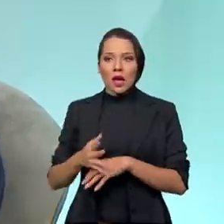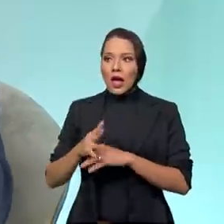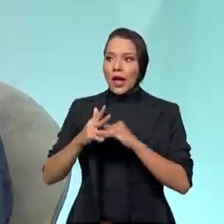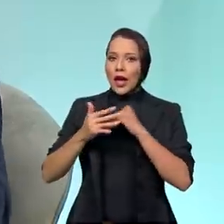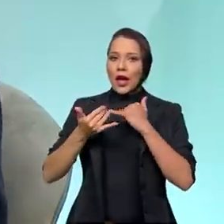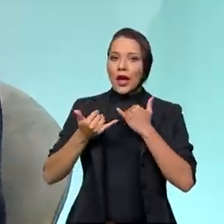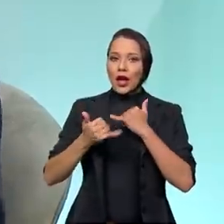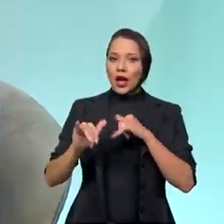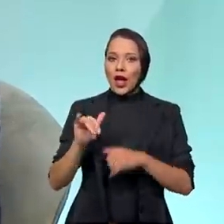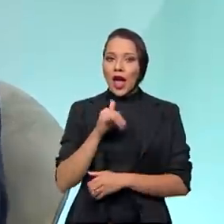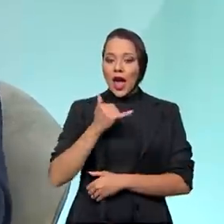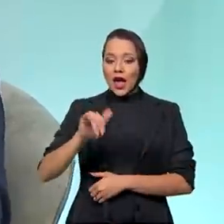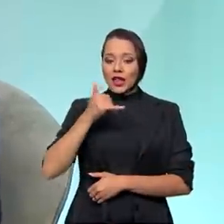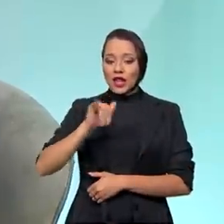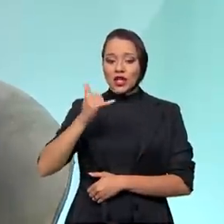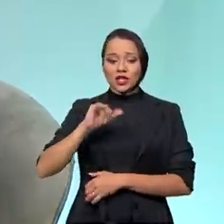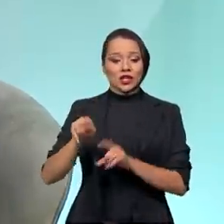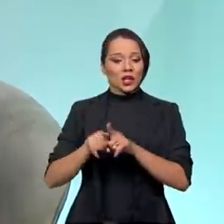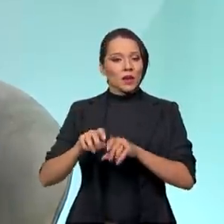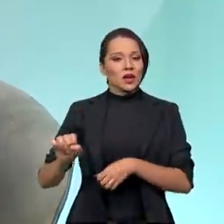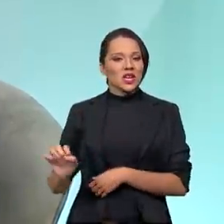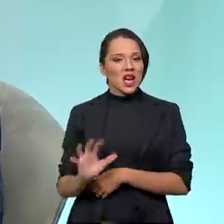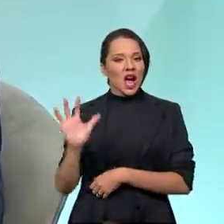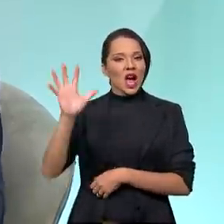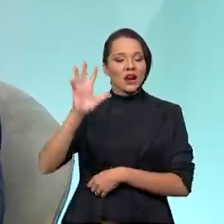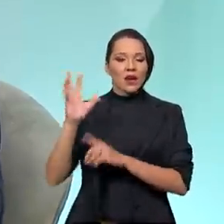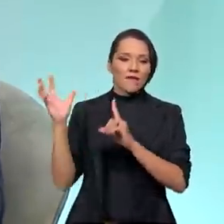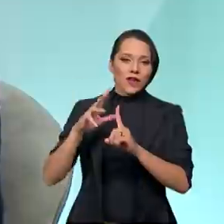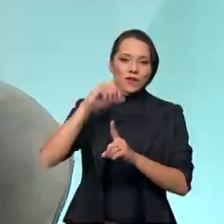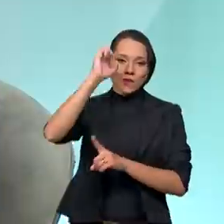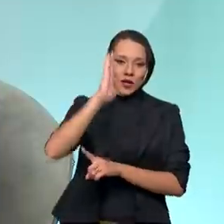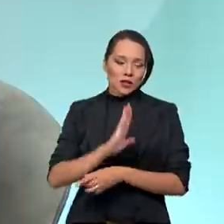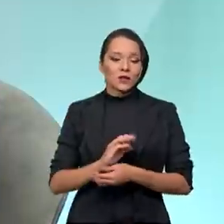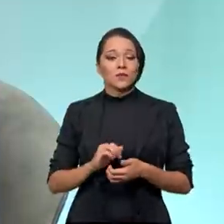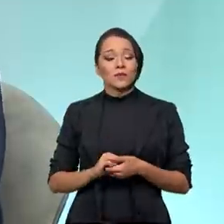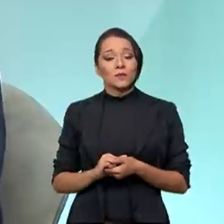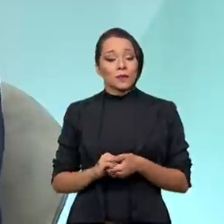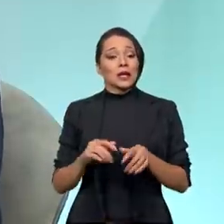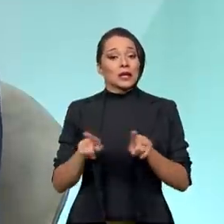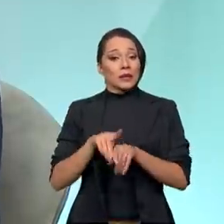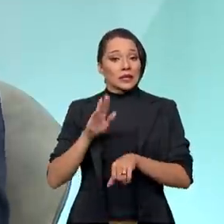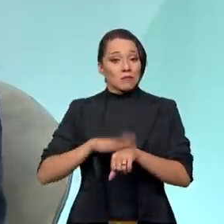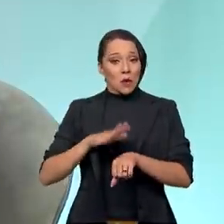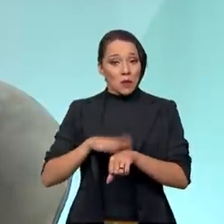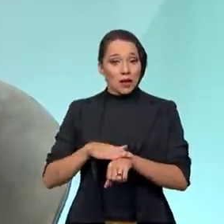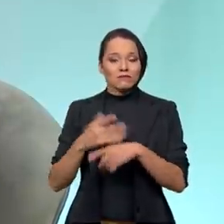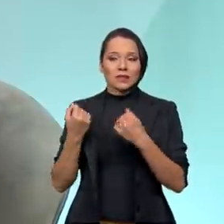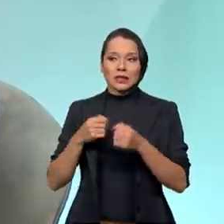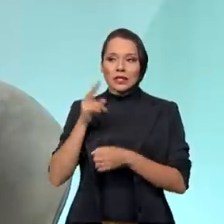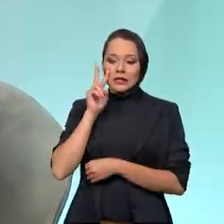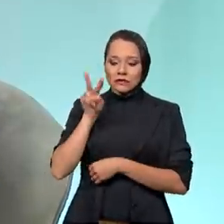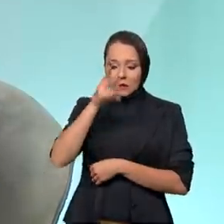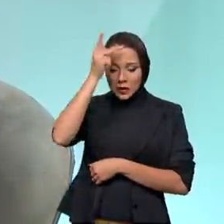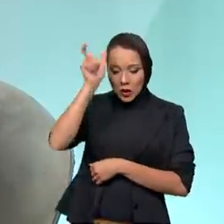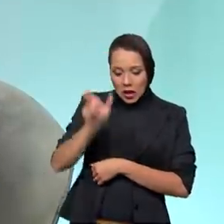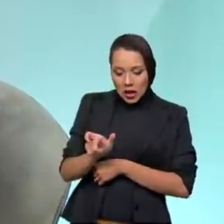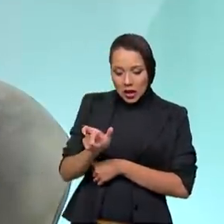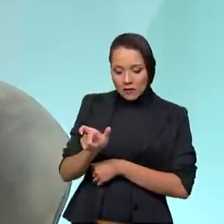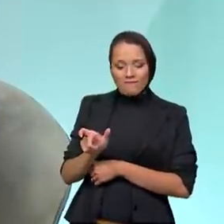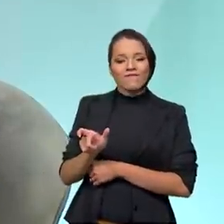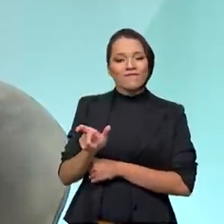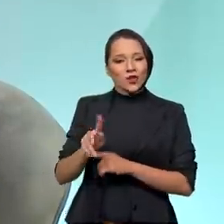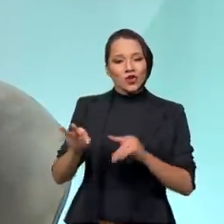energia também a nível global que afeta o Brasil. E, claro, nesse momento nós temos que olhar para o consumidor brasileiro,